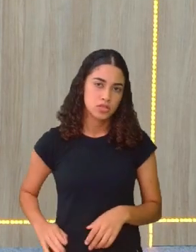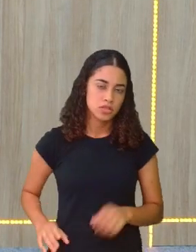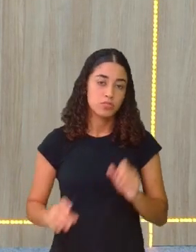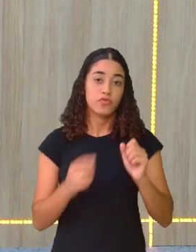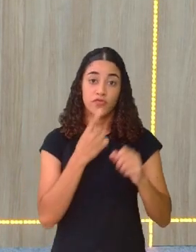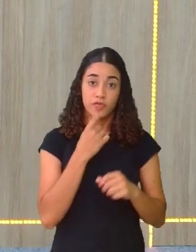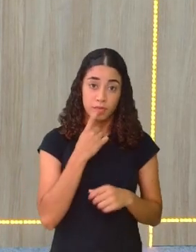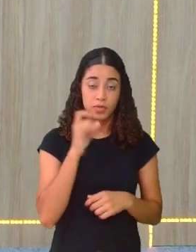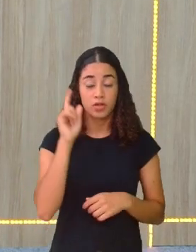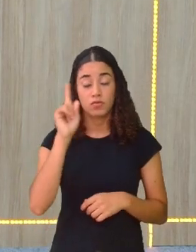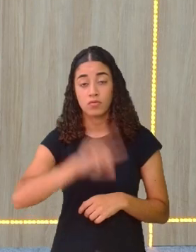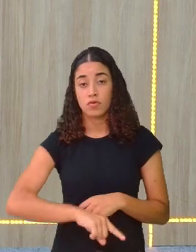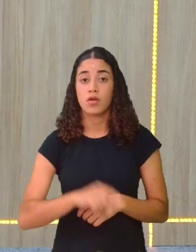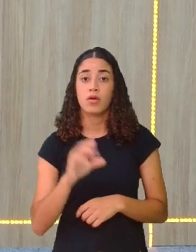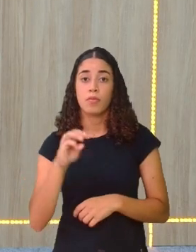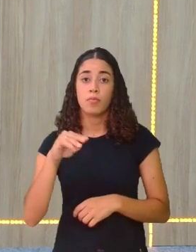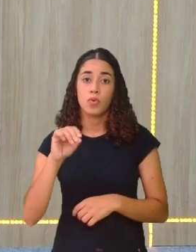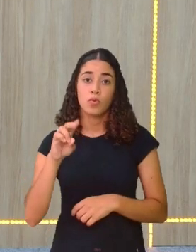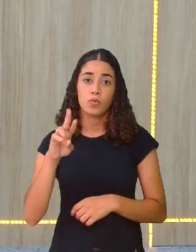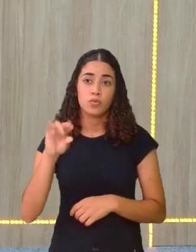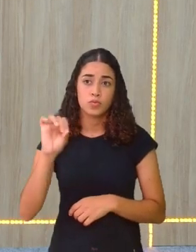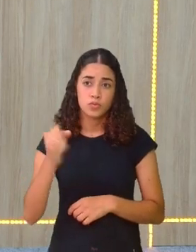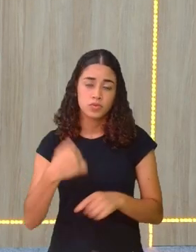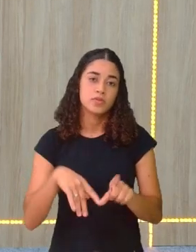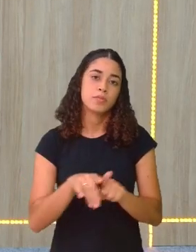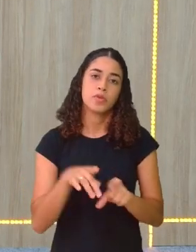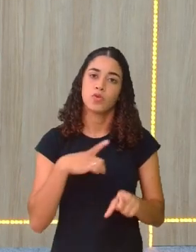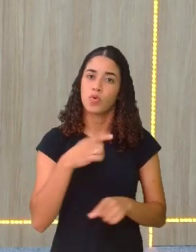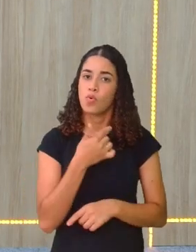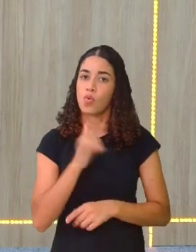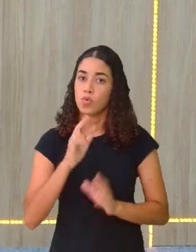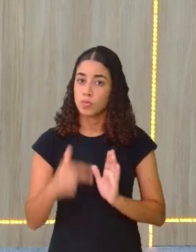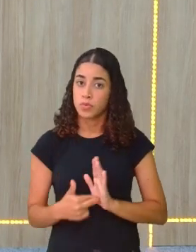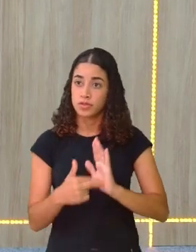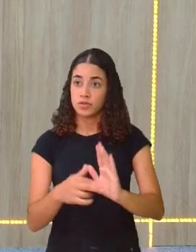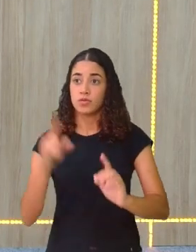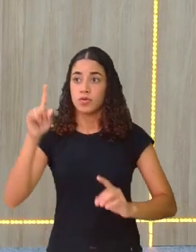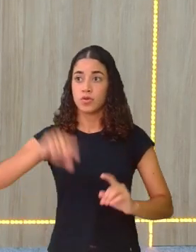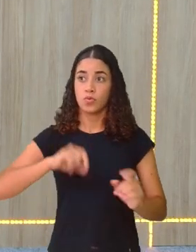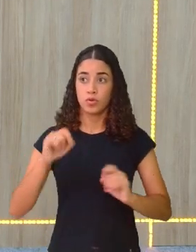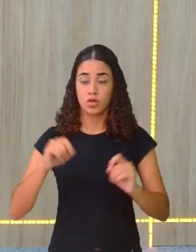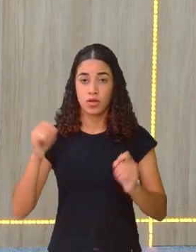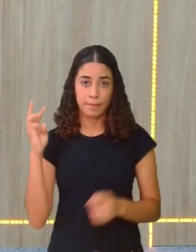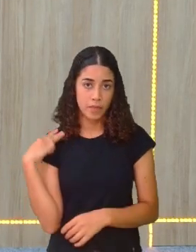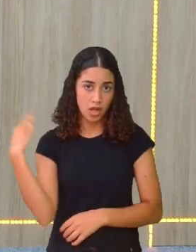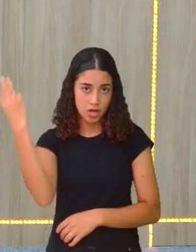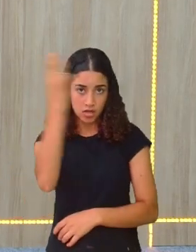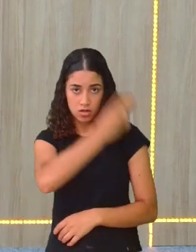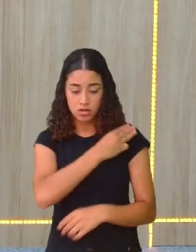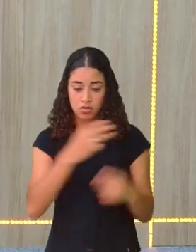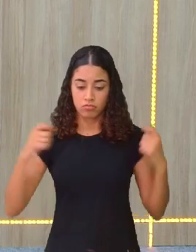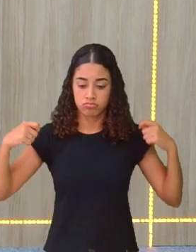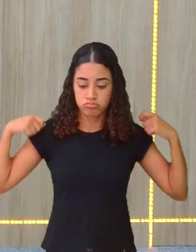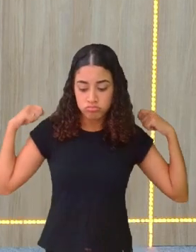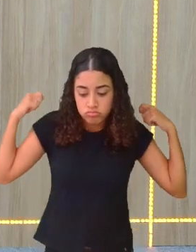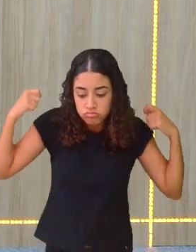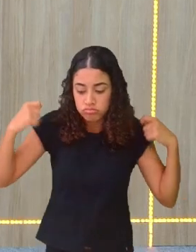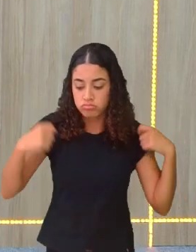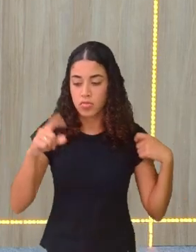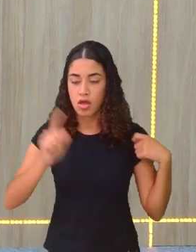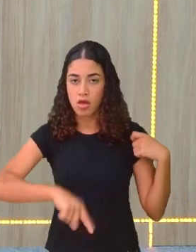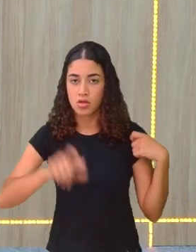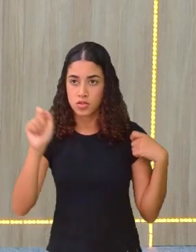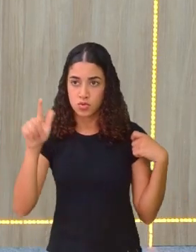um outro simbolismo para o azul e vermelho, que é a questão do manto de Maria, como sendo o azul,